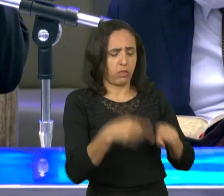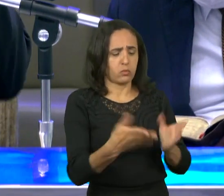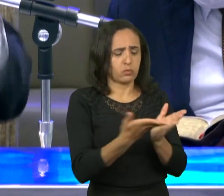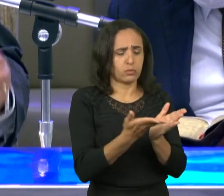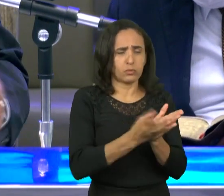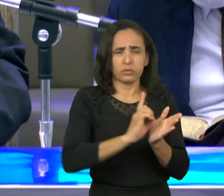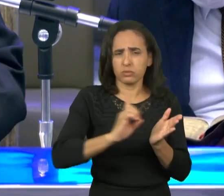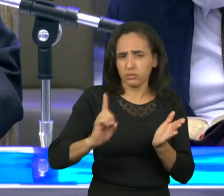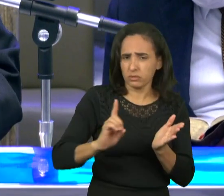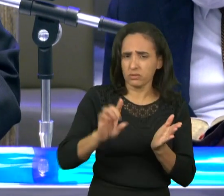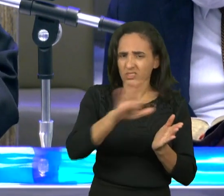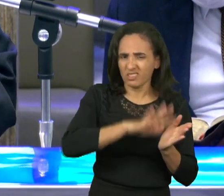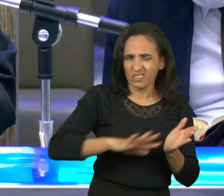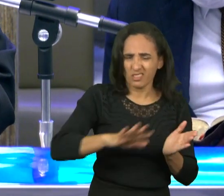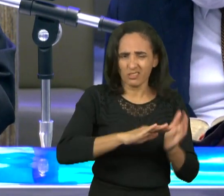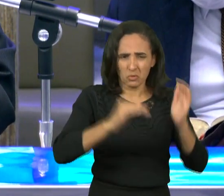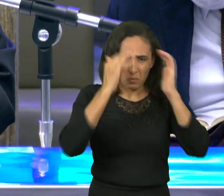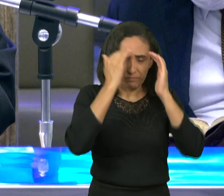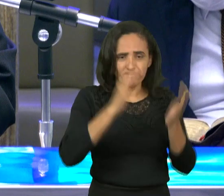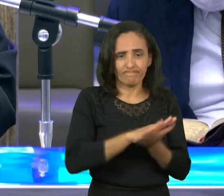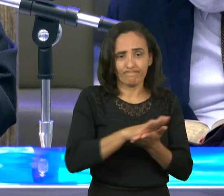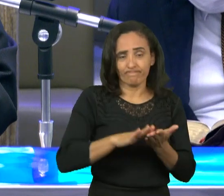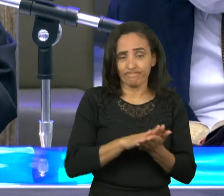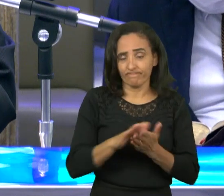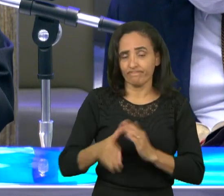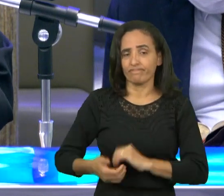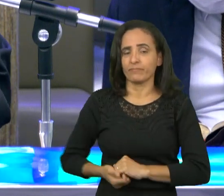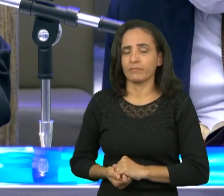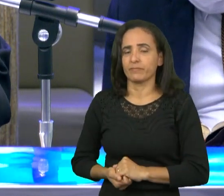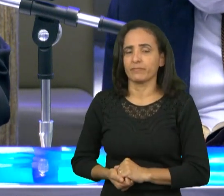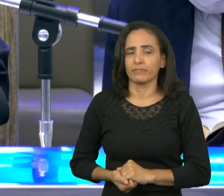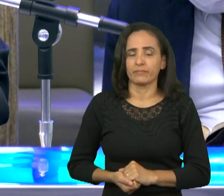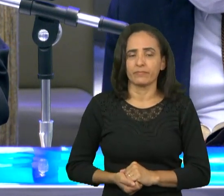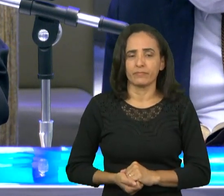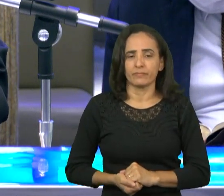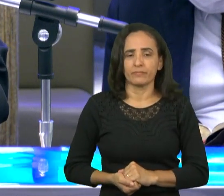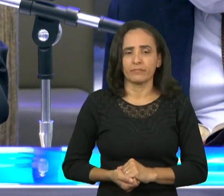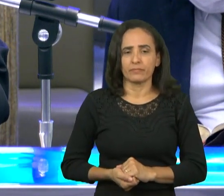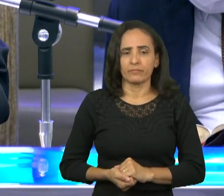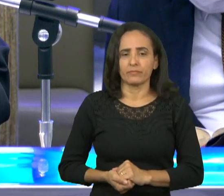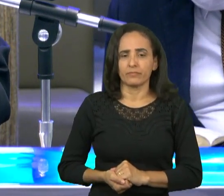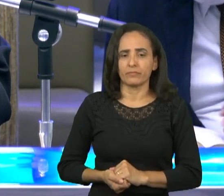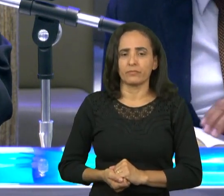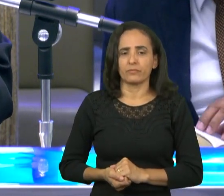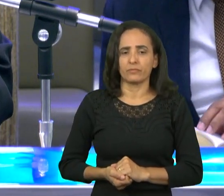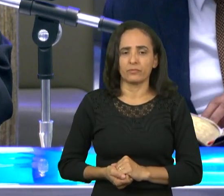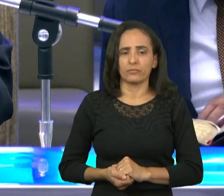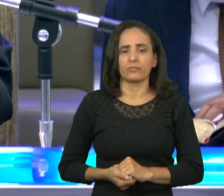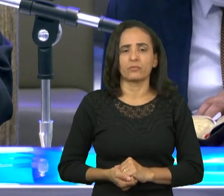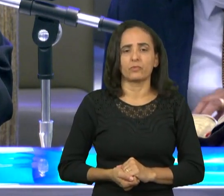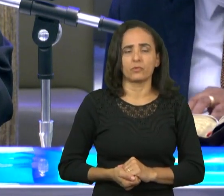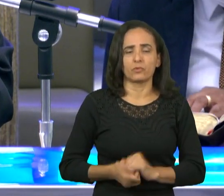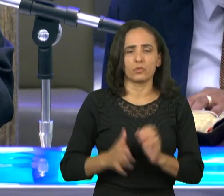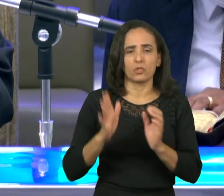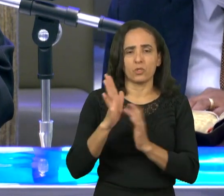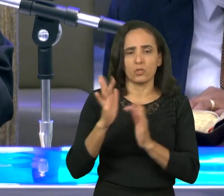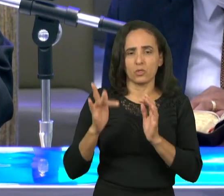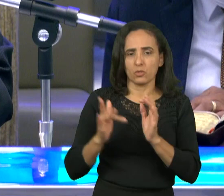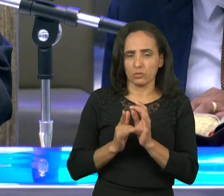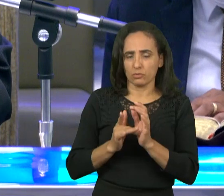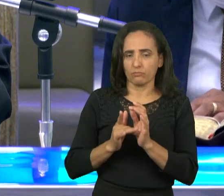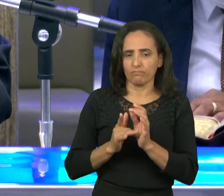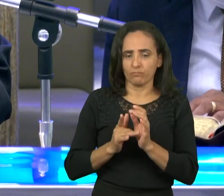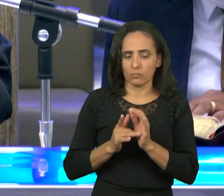as determinações divinas. Capítulo 21, versículo 34, diz o Senhor Jesus no sermão